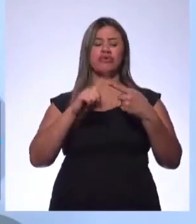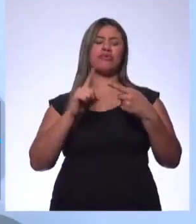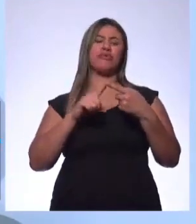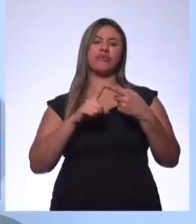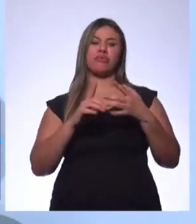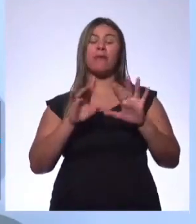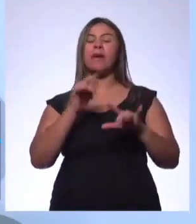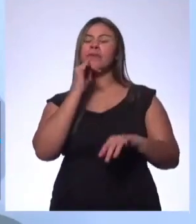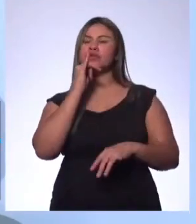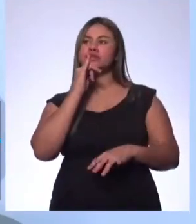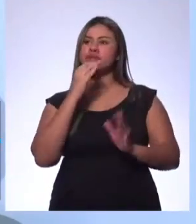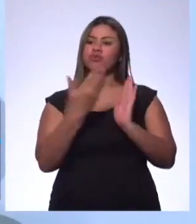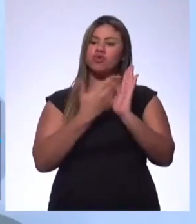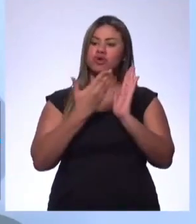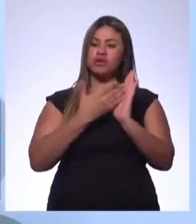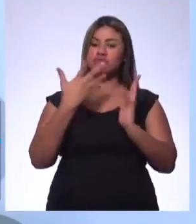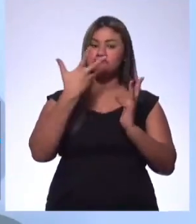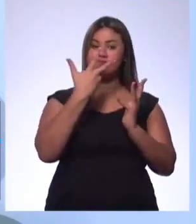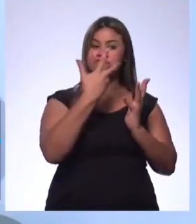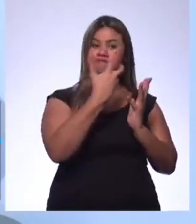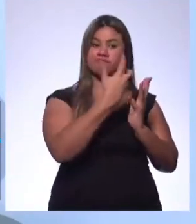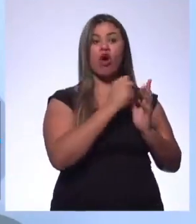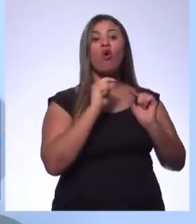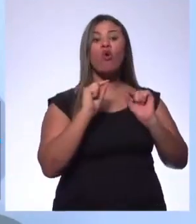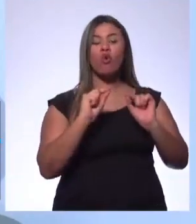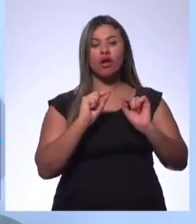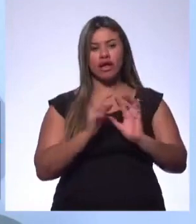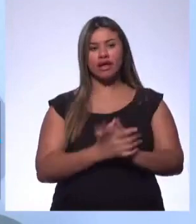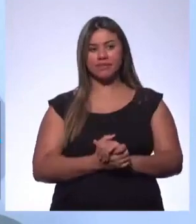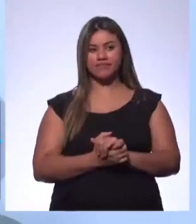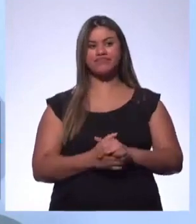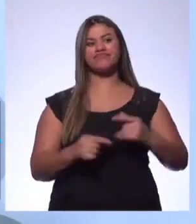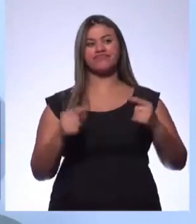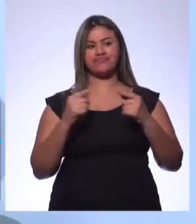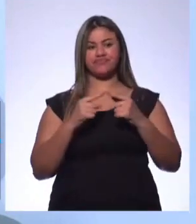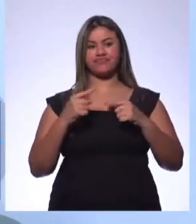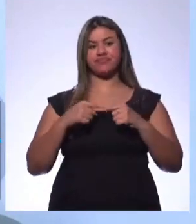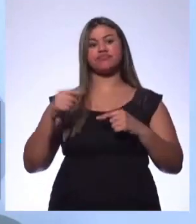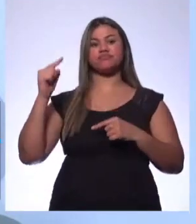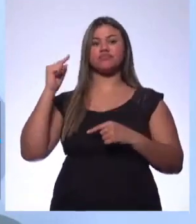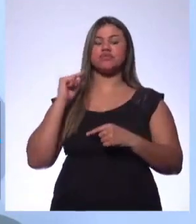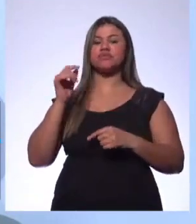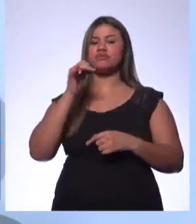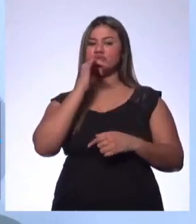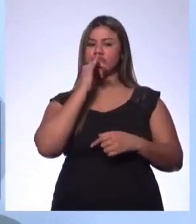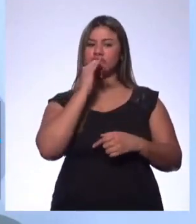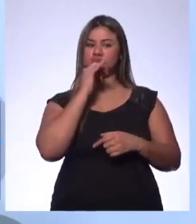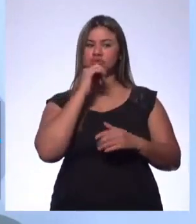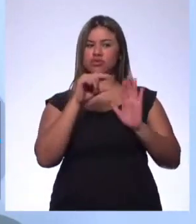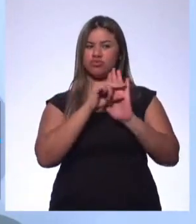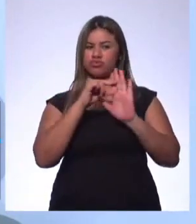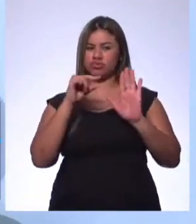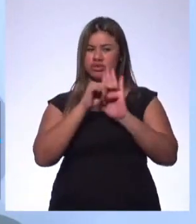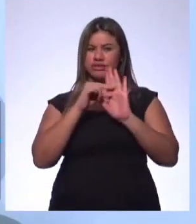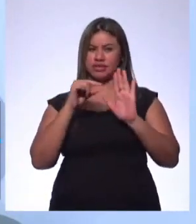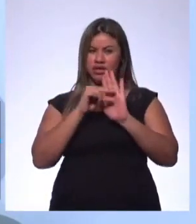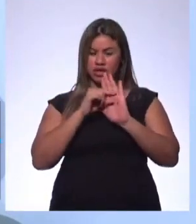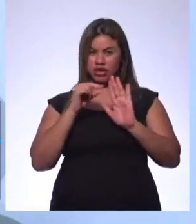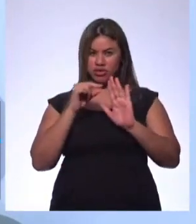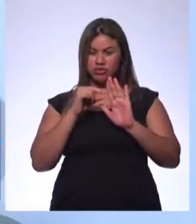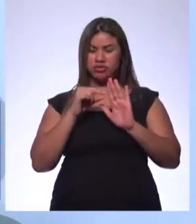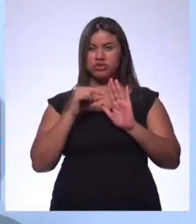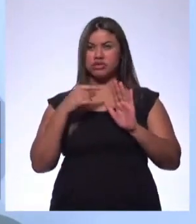chamou a atenção na obra, foi o que vocês, alguns alunos, responderam isso na questão anterior. Então eu vou pegar trechos que me chamaram a atenção,